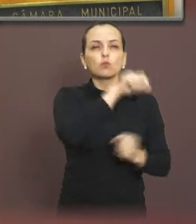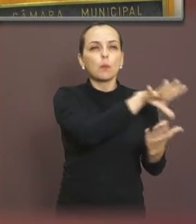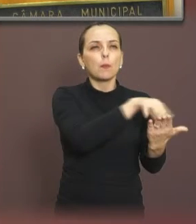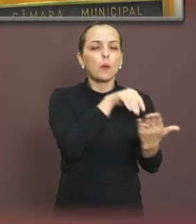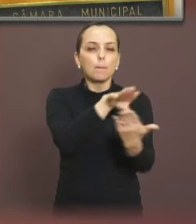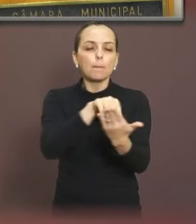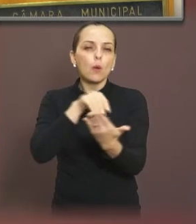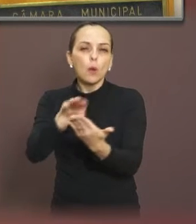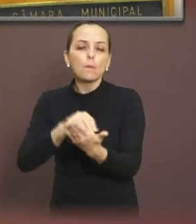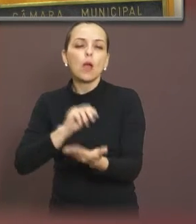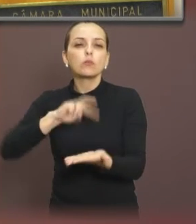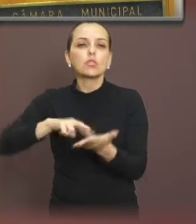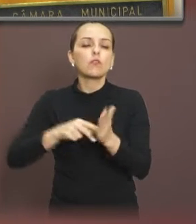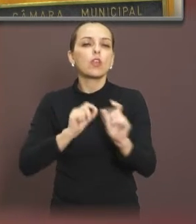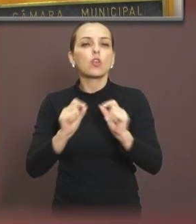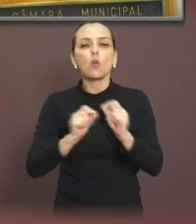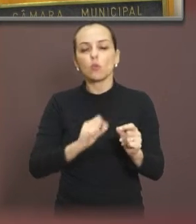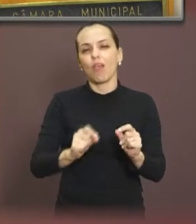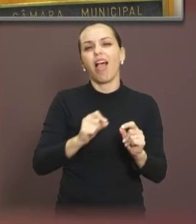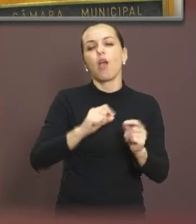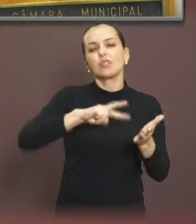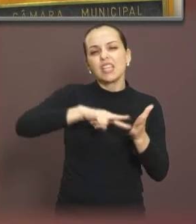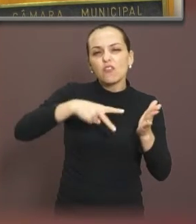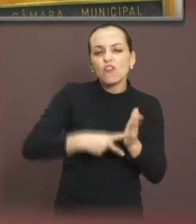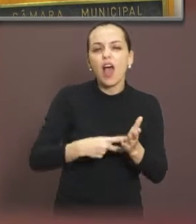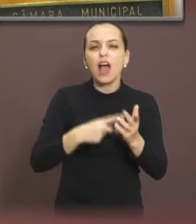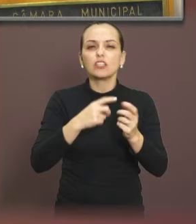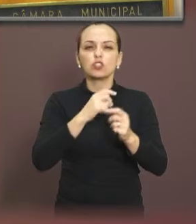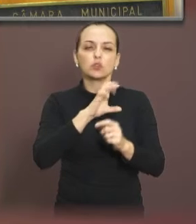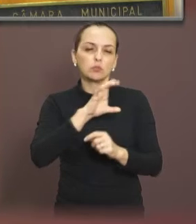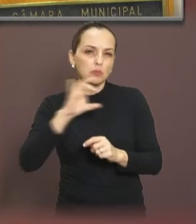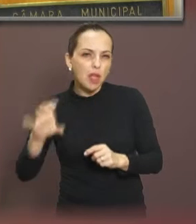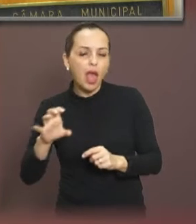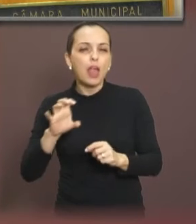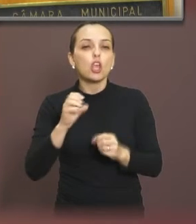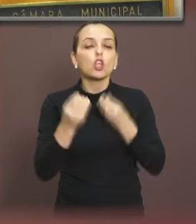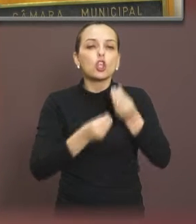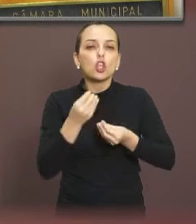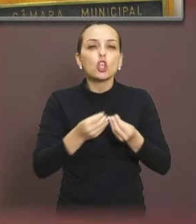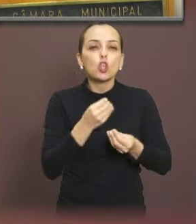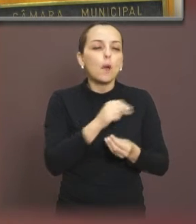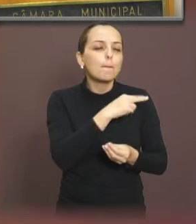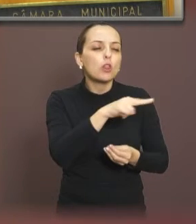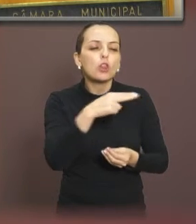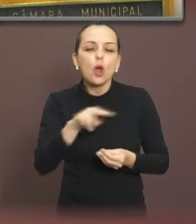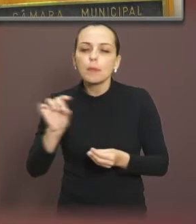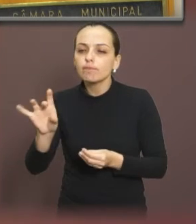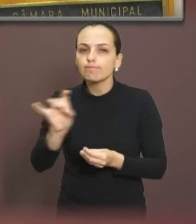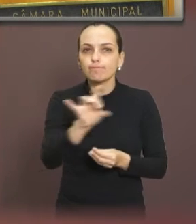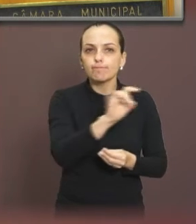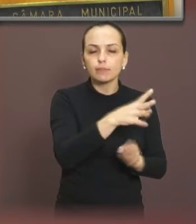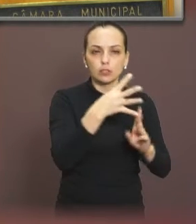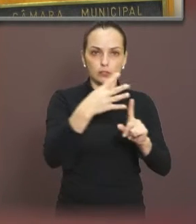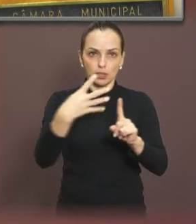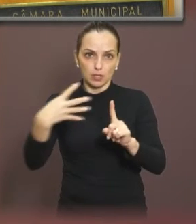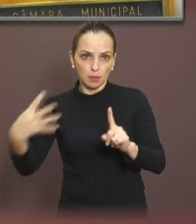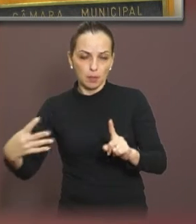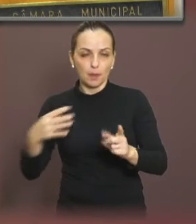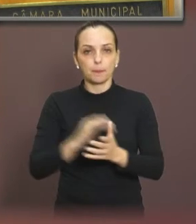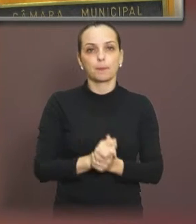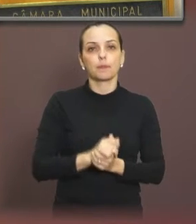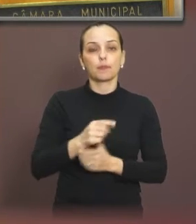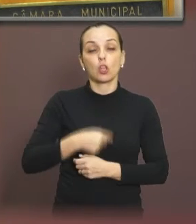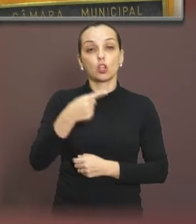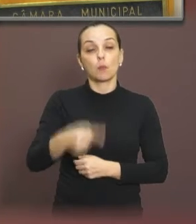o que é, cada sigla, o que significa e como se referir a cada pessoa da comunidade LGBT. Próximo slide, vocês vão ver que nós